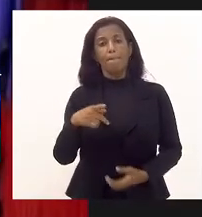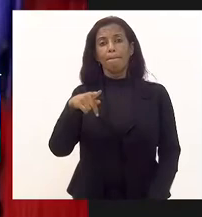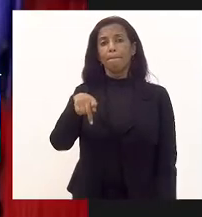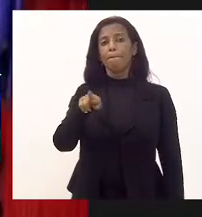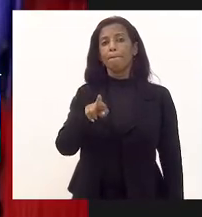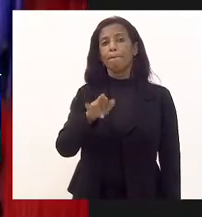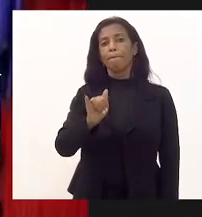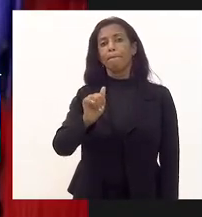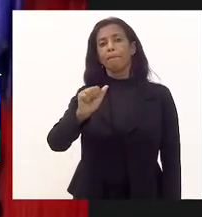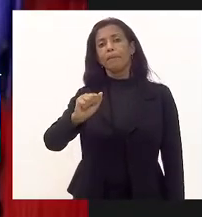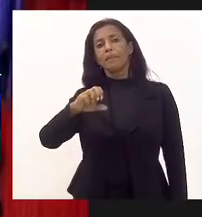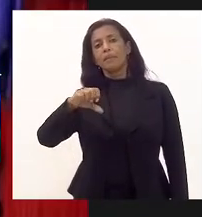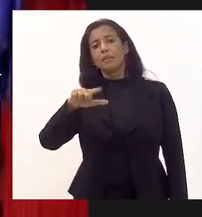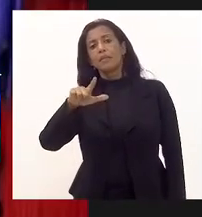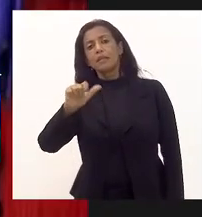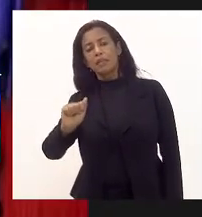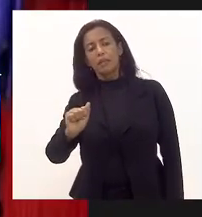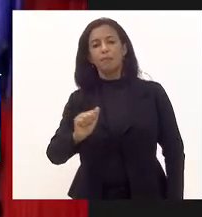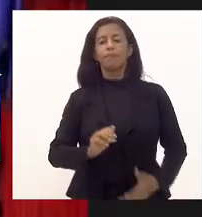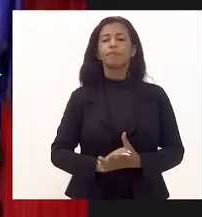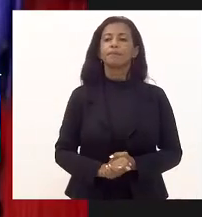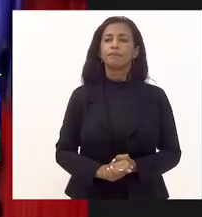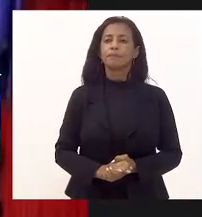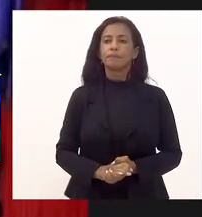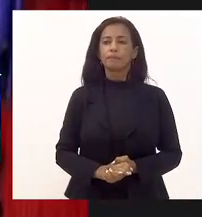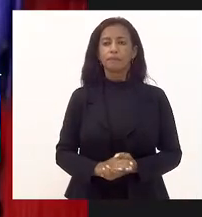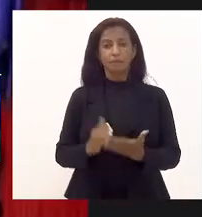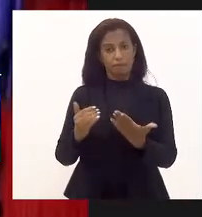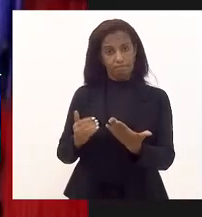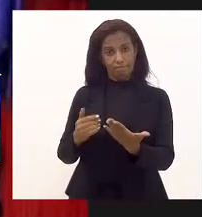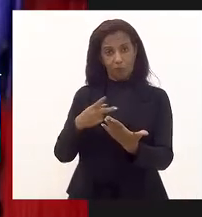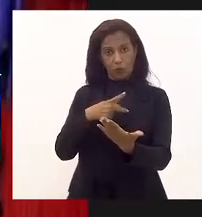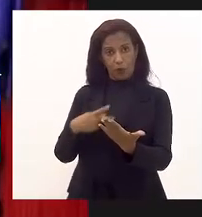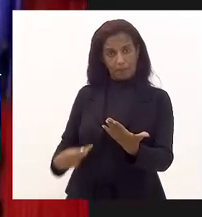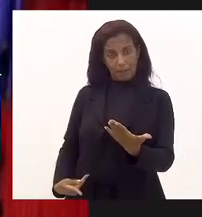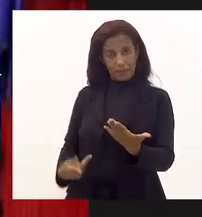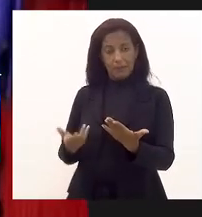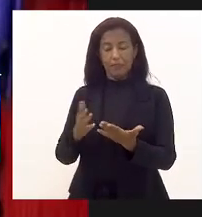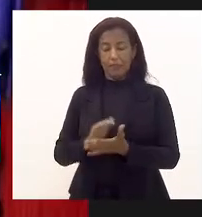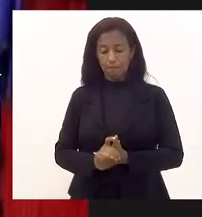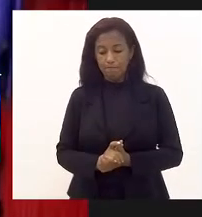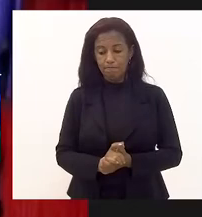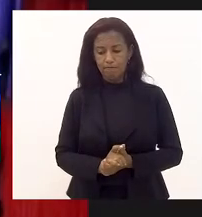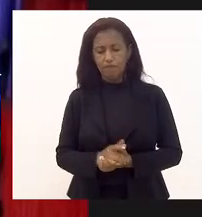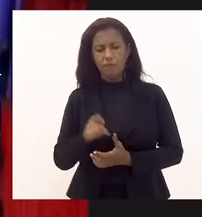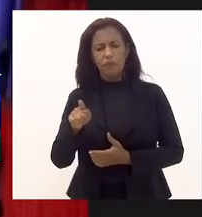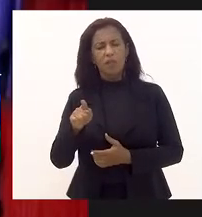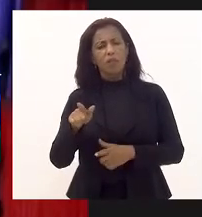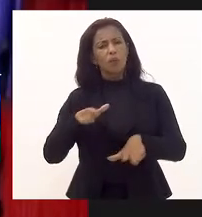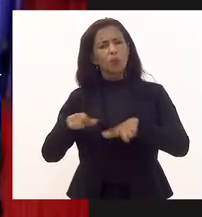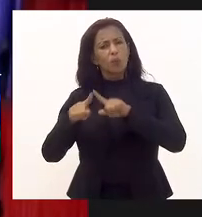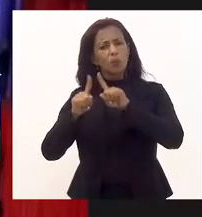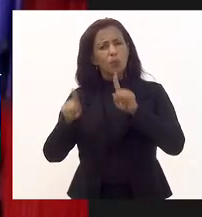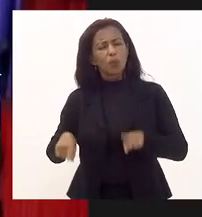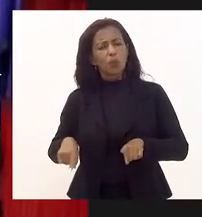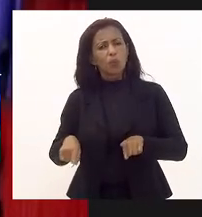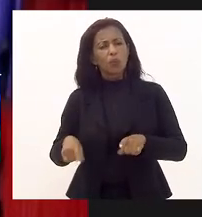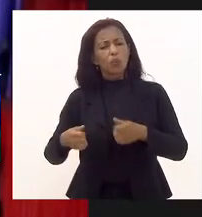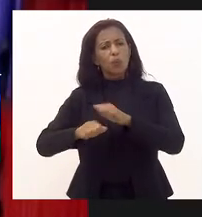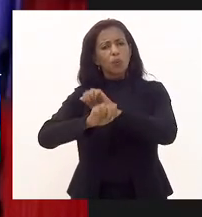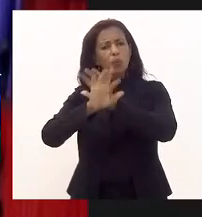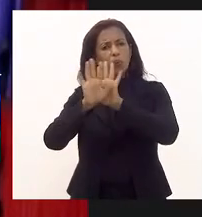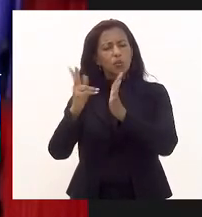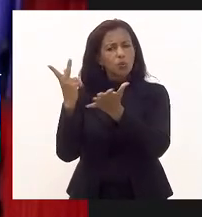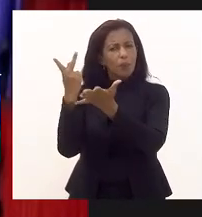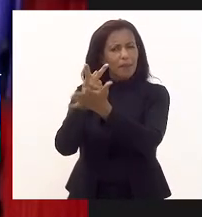Palhano. Eu quero ressaltar, senhora presidente do IVV, que no serviço público os esclarecimentos sobre